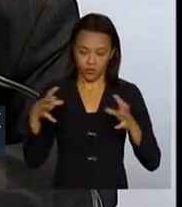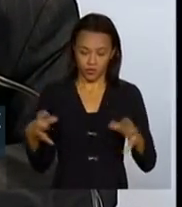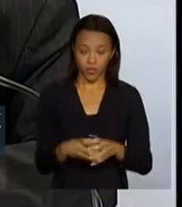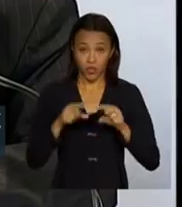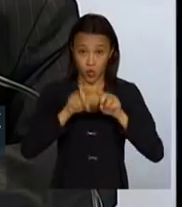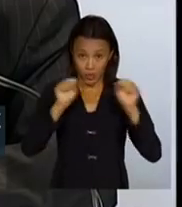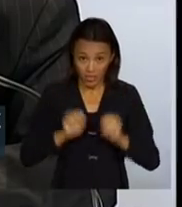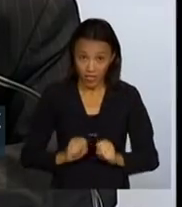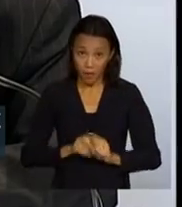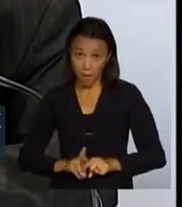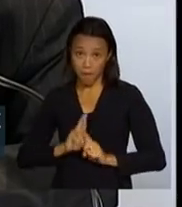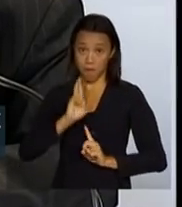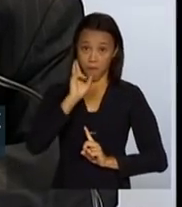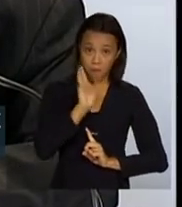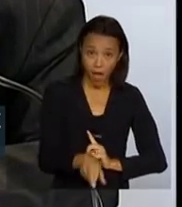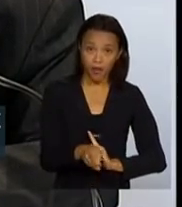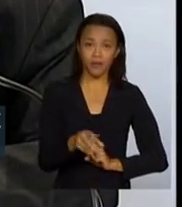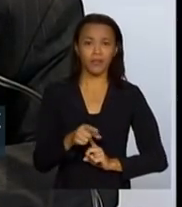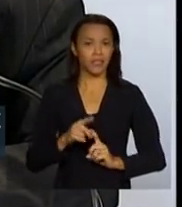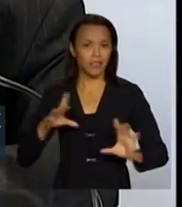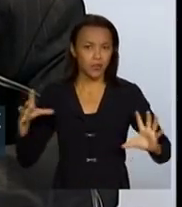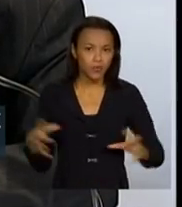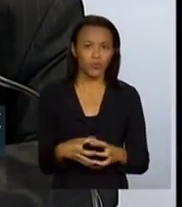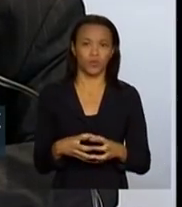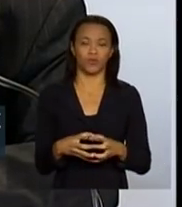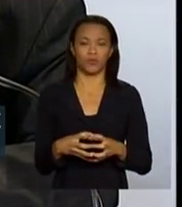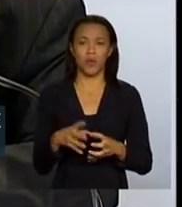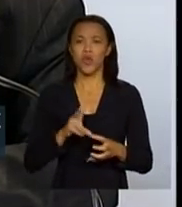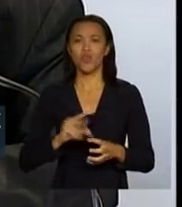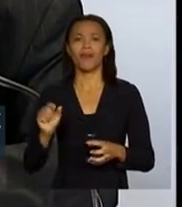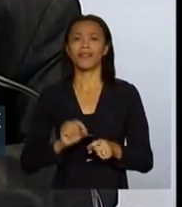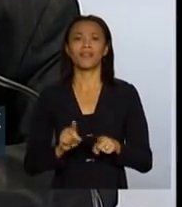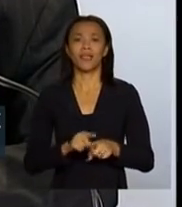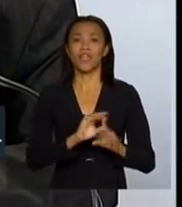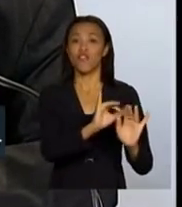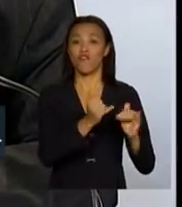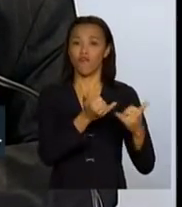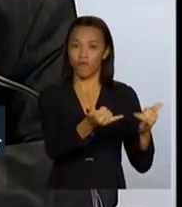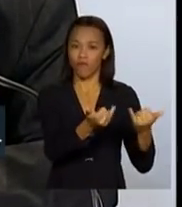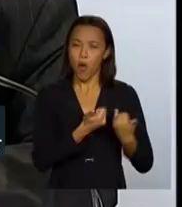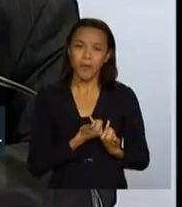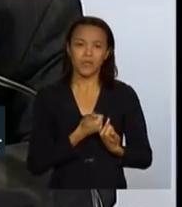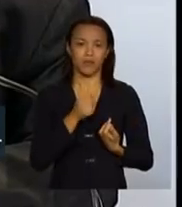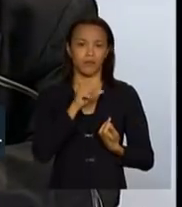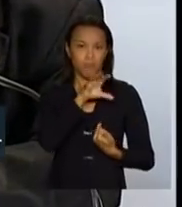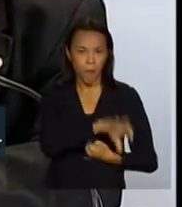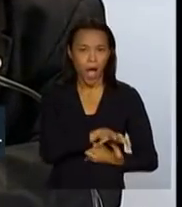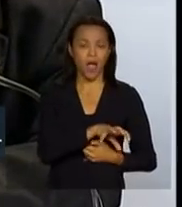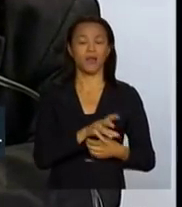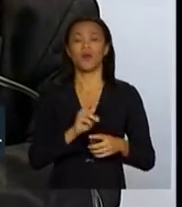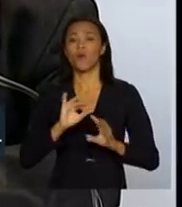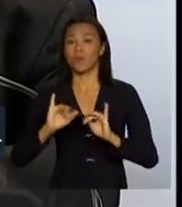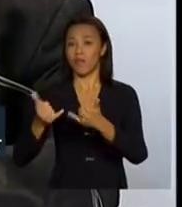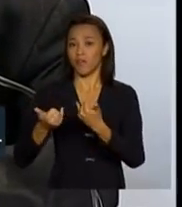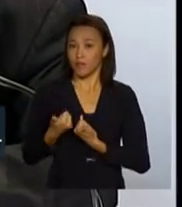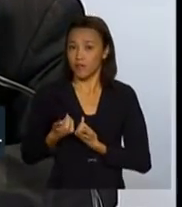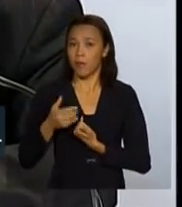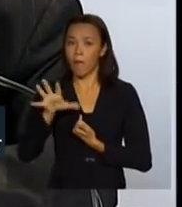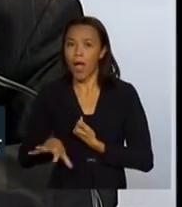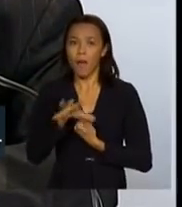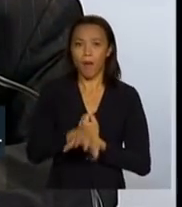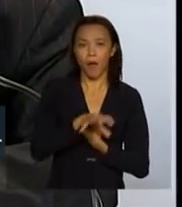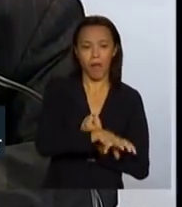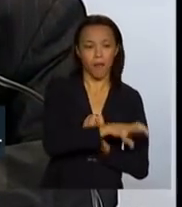organização da resposta tem que ser integral. Então, não vai ter mais a informação da defesa, a informação da defesa civil,